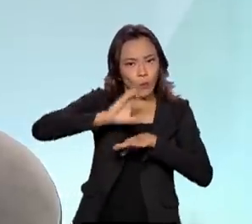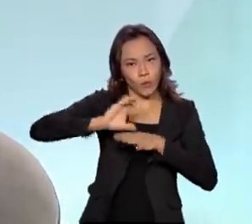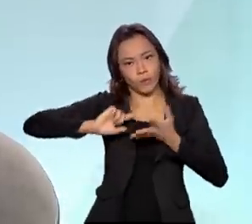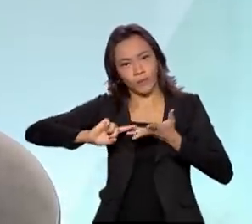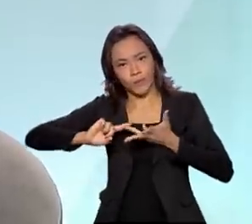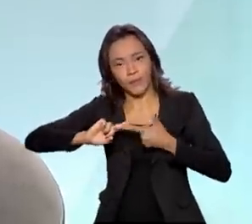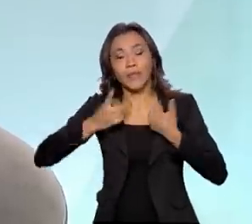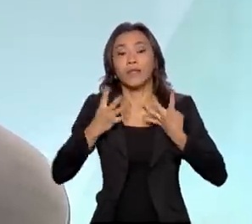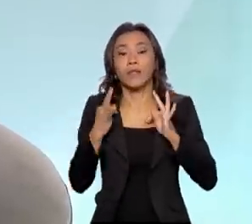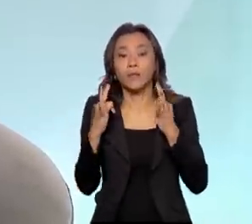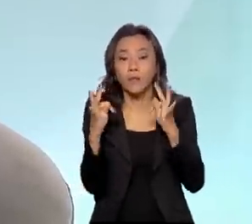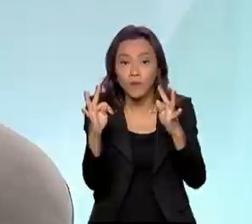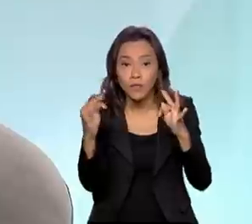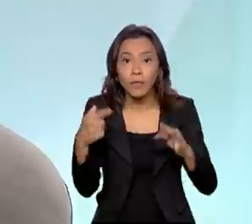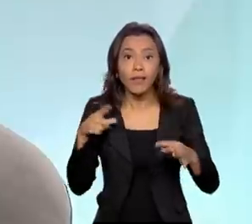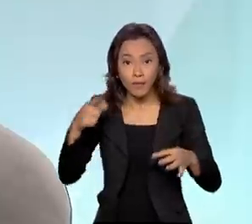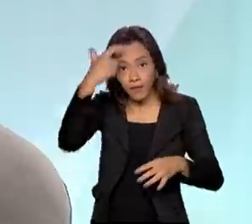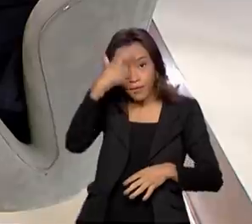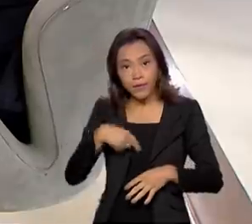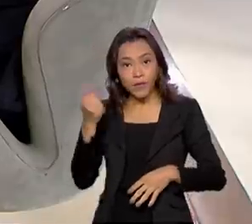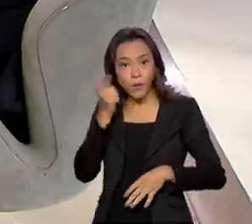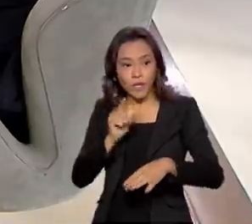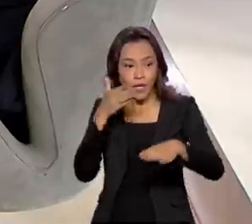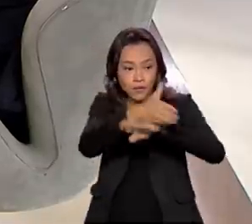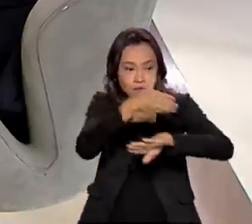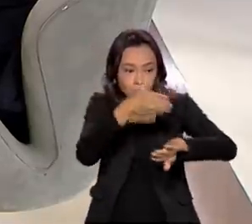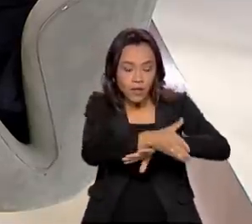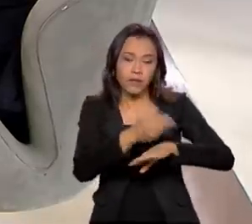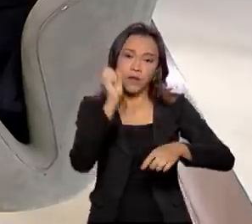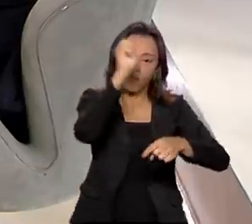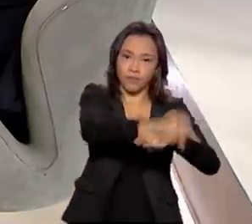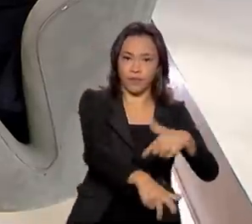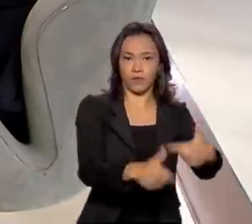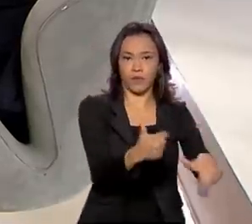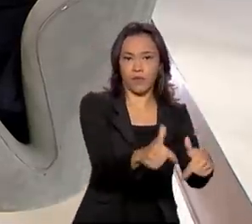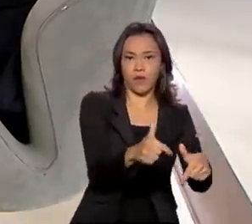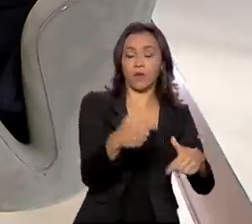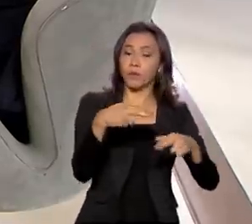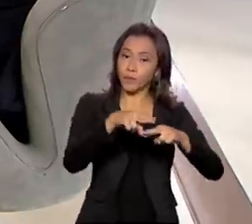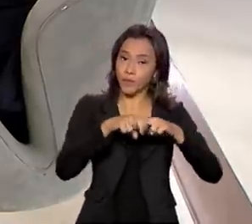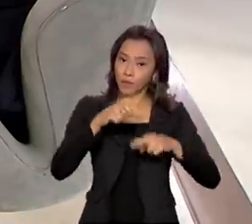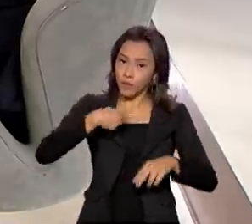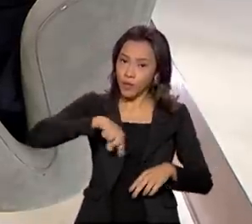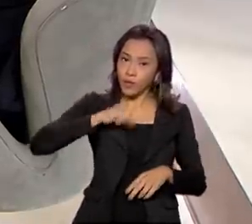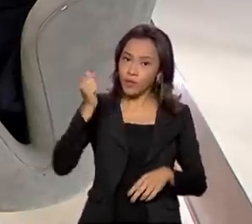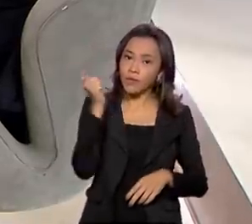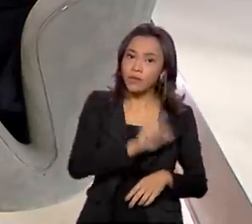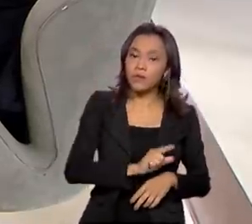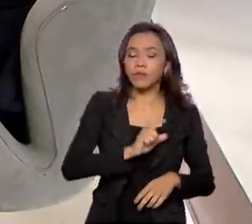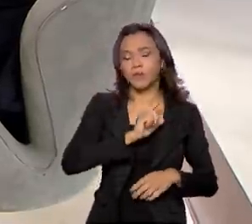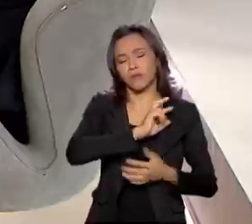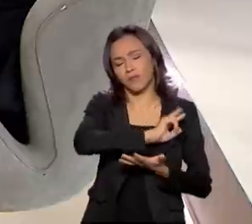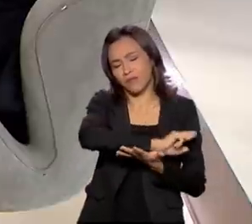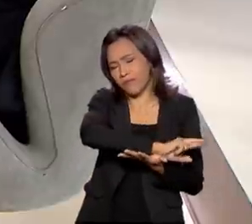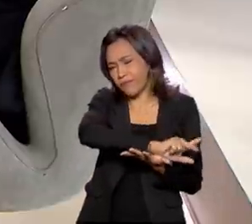que as pessoas têm acesso para o mercado de trabalho. Então, com isso, nós conseguimos, de várias maneiras,